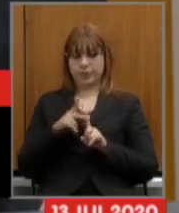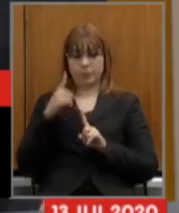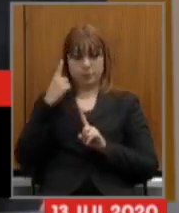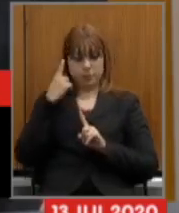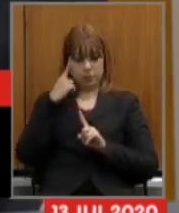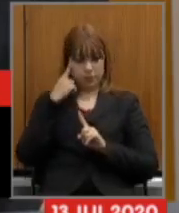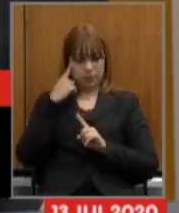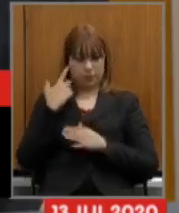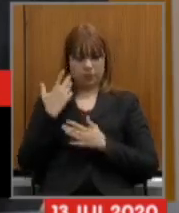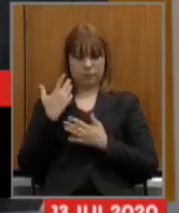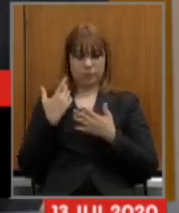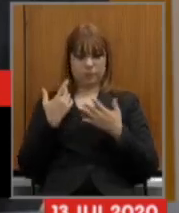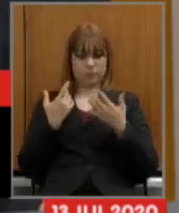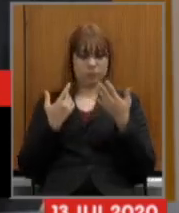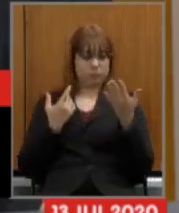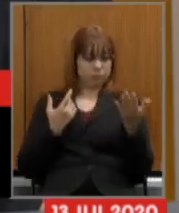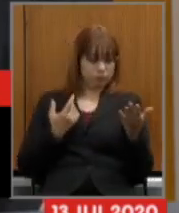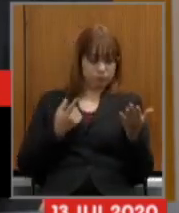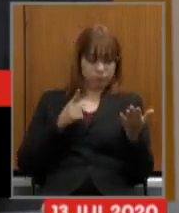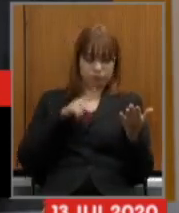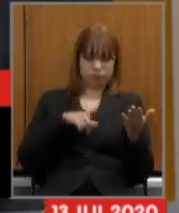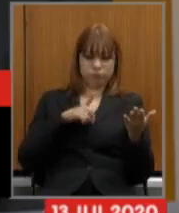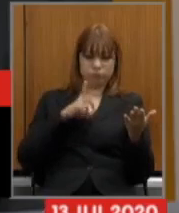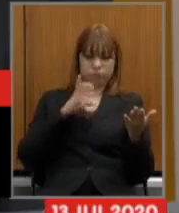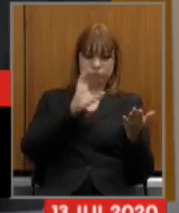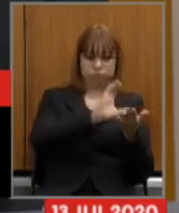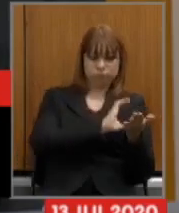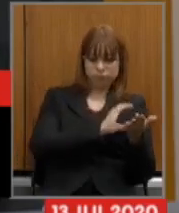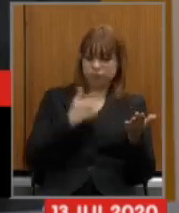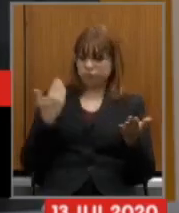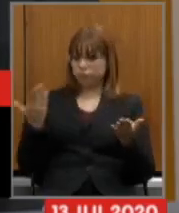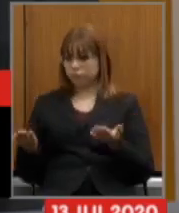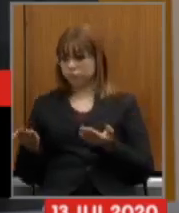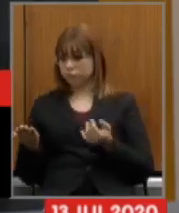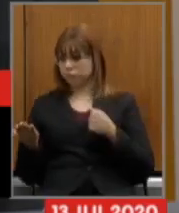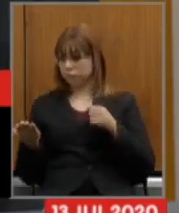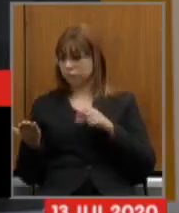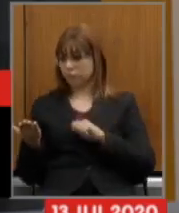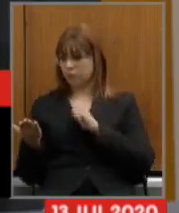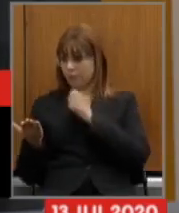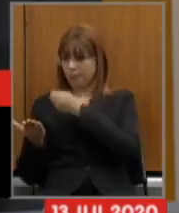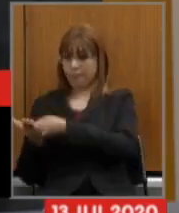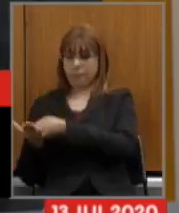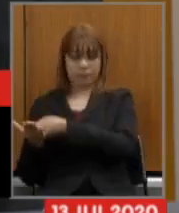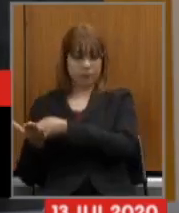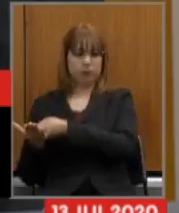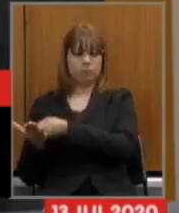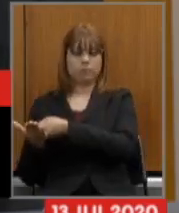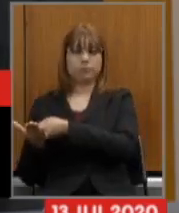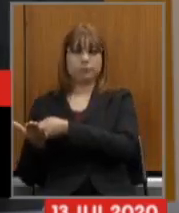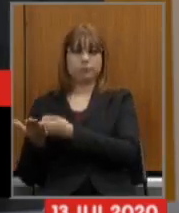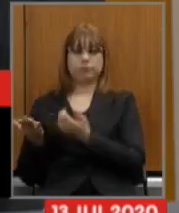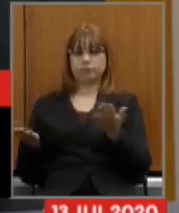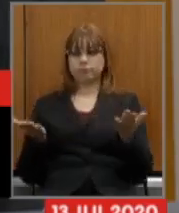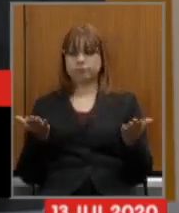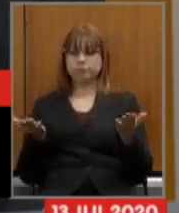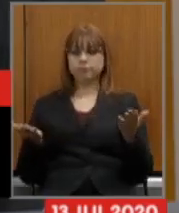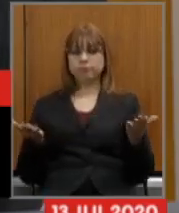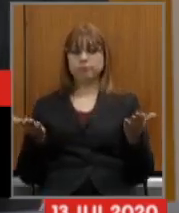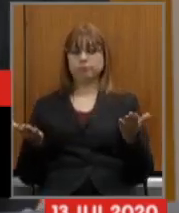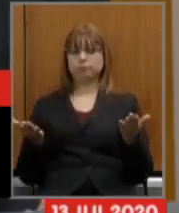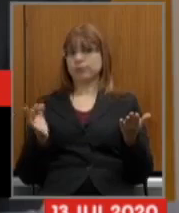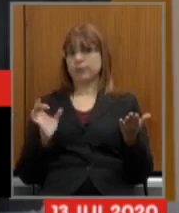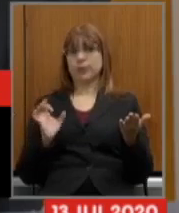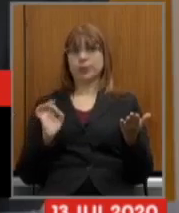e o que ele paga especificamente com a questão previdenciária é um